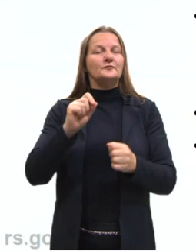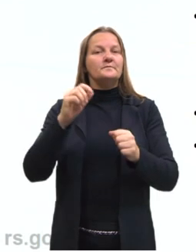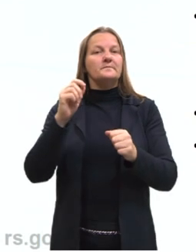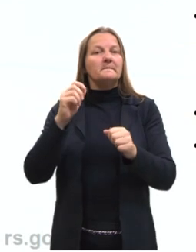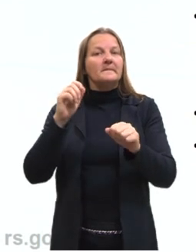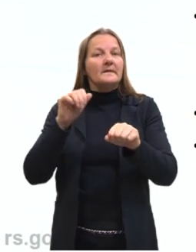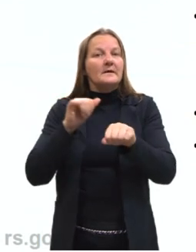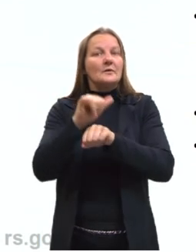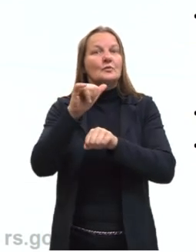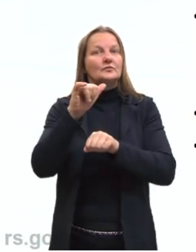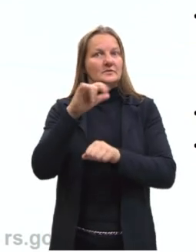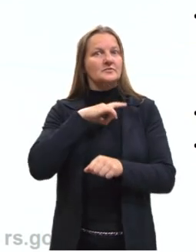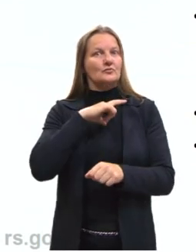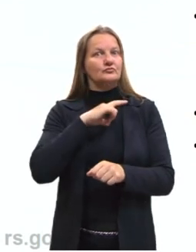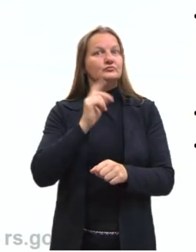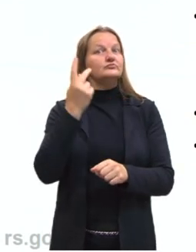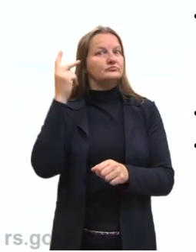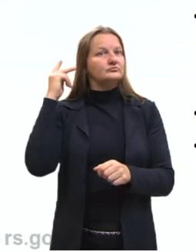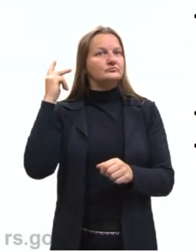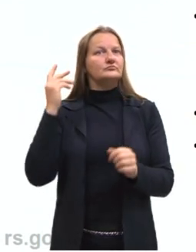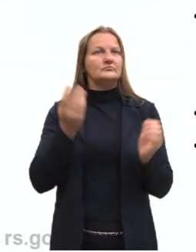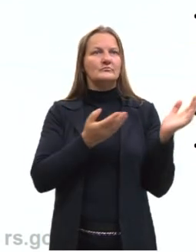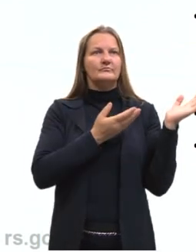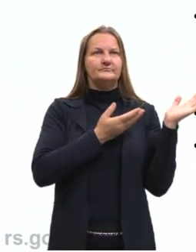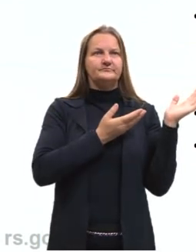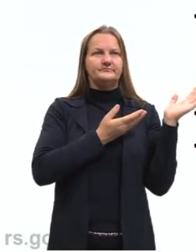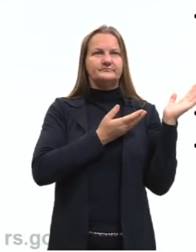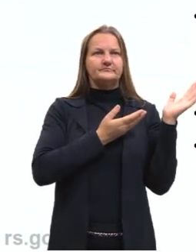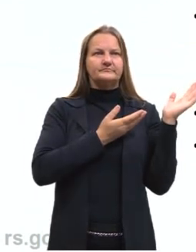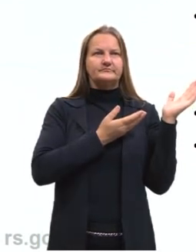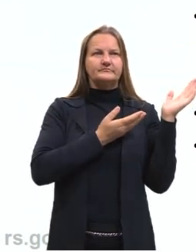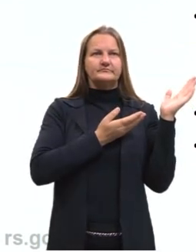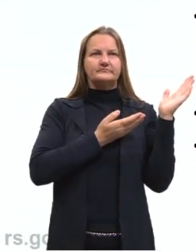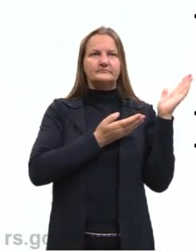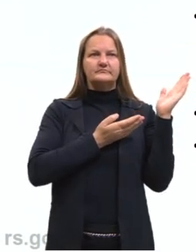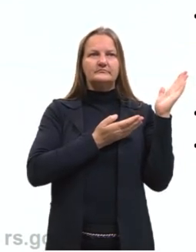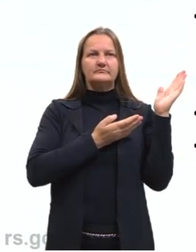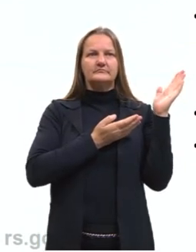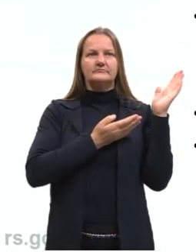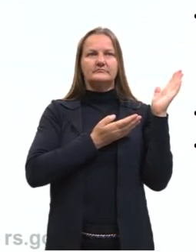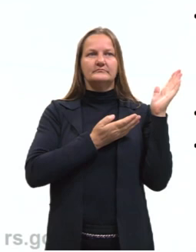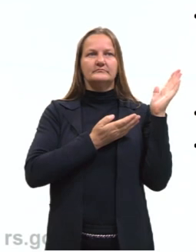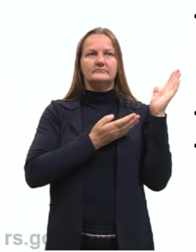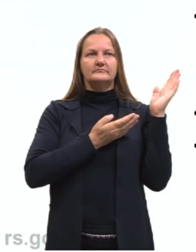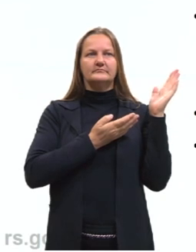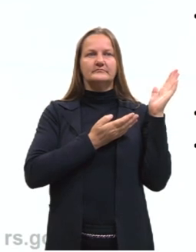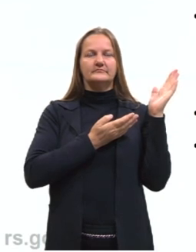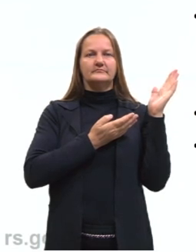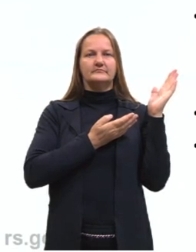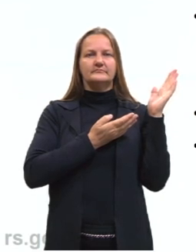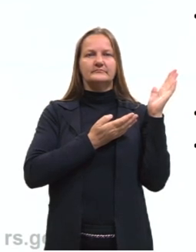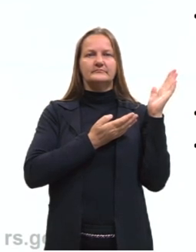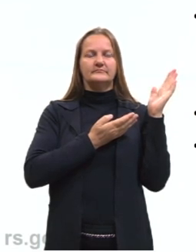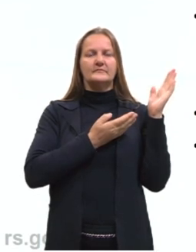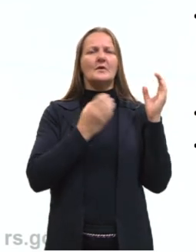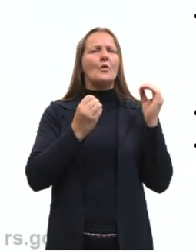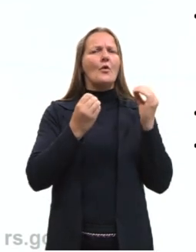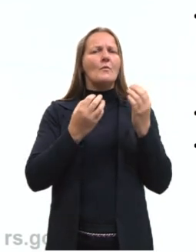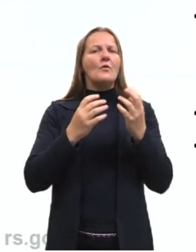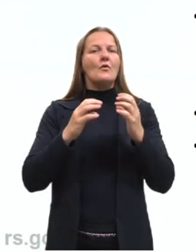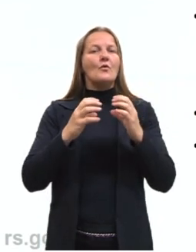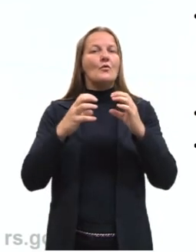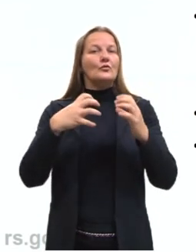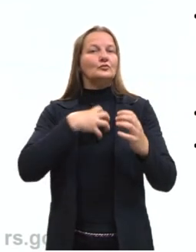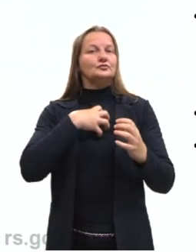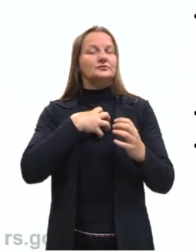importante, que se deu a partir disso, de observar o comportamento dos gases, foi